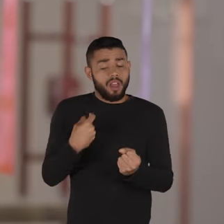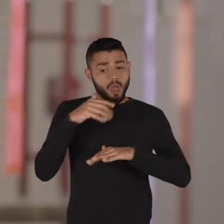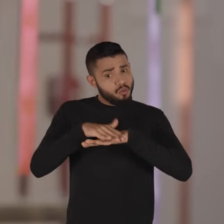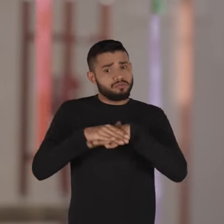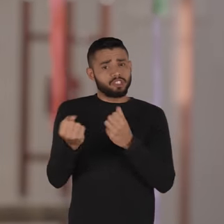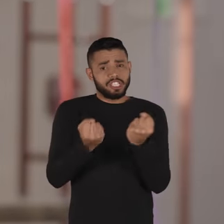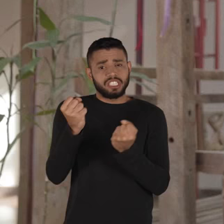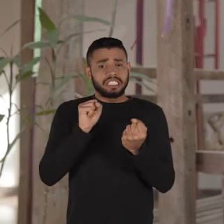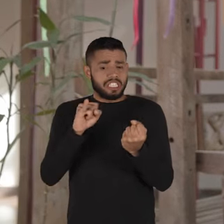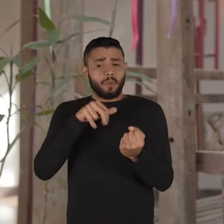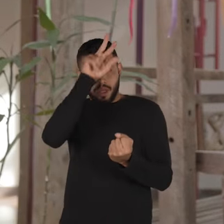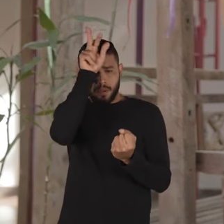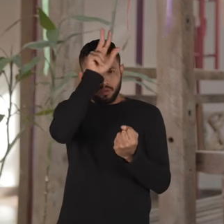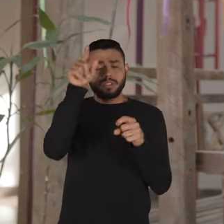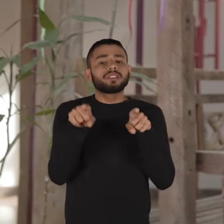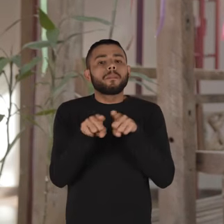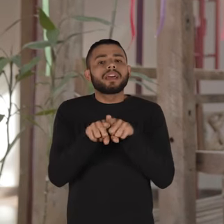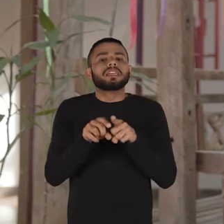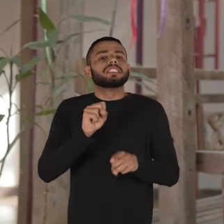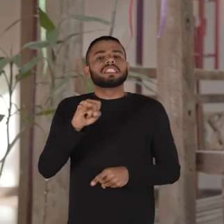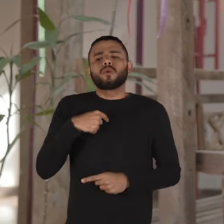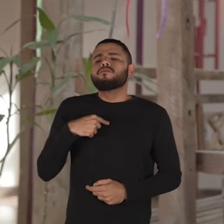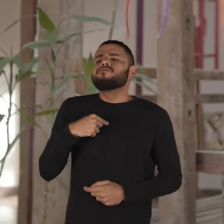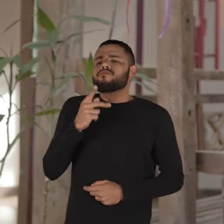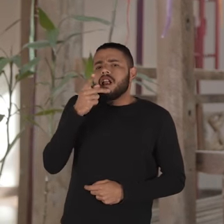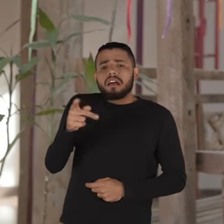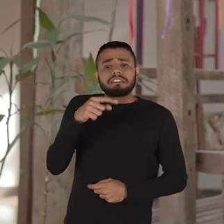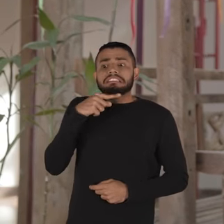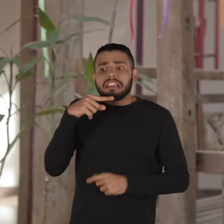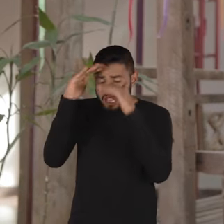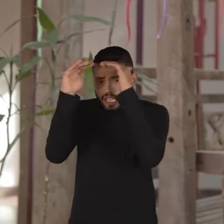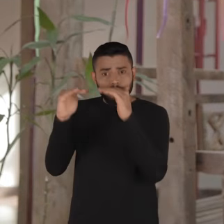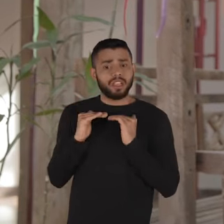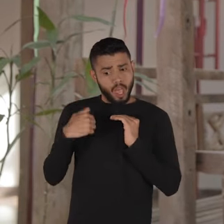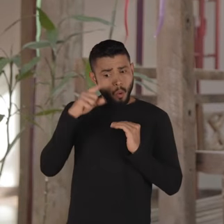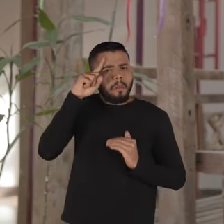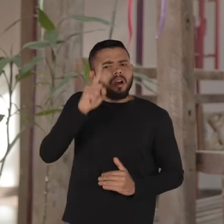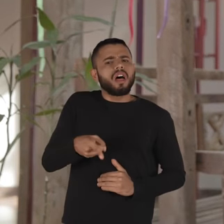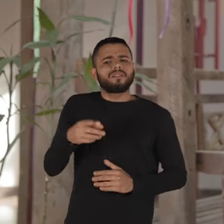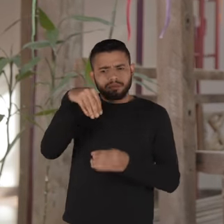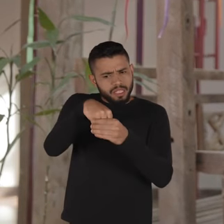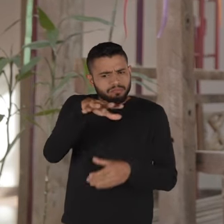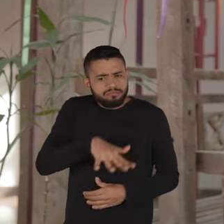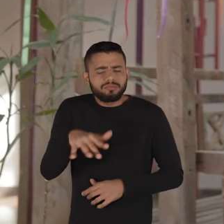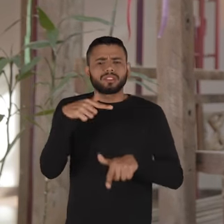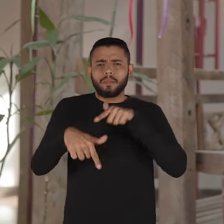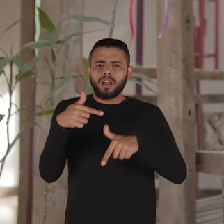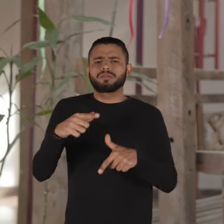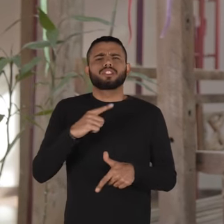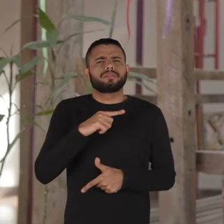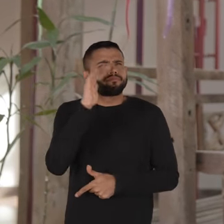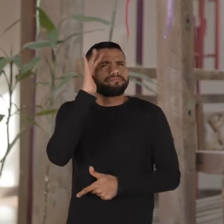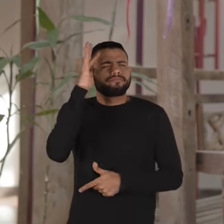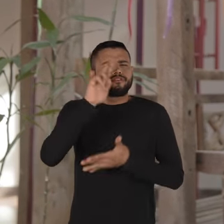que dirigir, mesmo que eu estivesse bêbado. Eu não aceitava quando a minha palavra não era respeitada, como eu achava que tinha que ser no ambiente de trabalho. Então, eu tinha uma